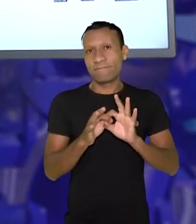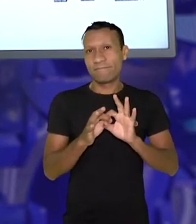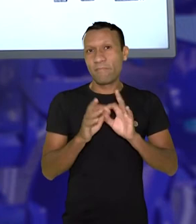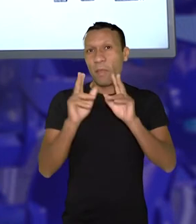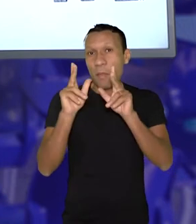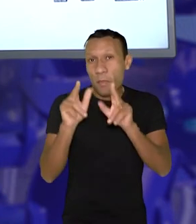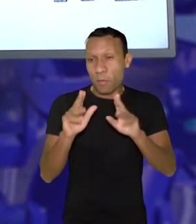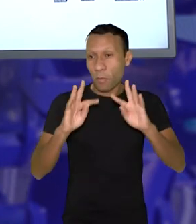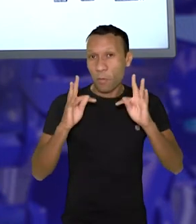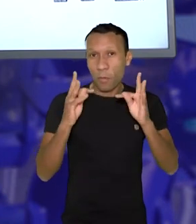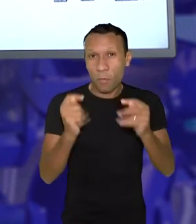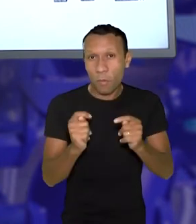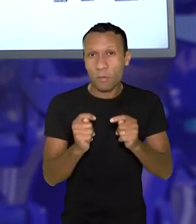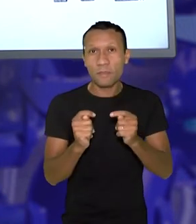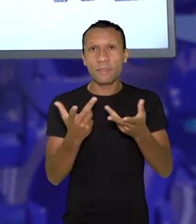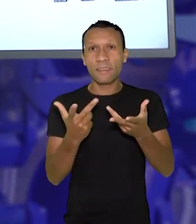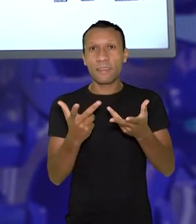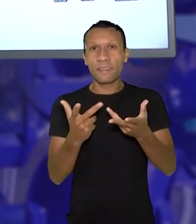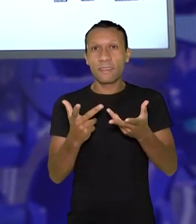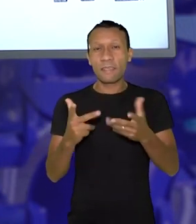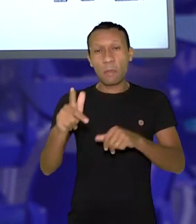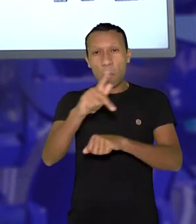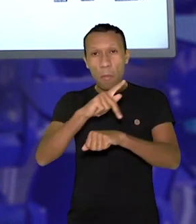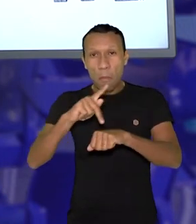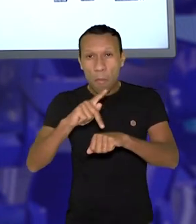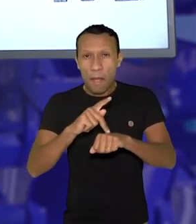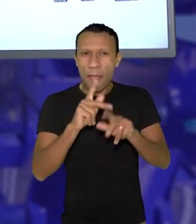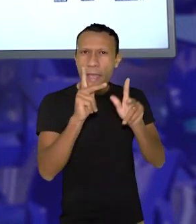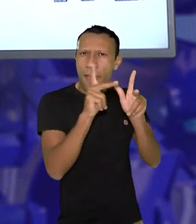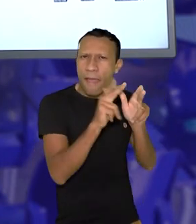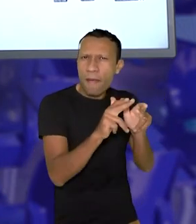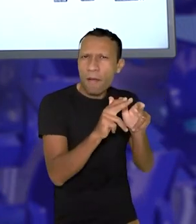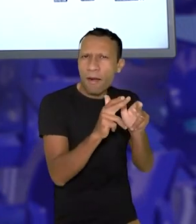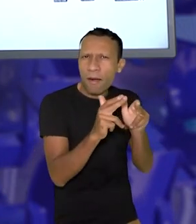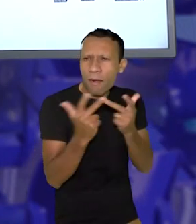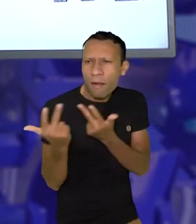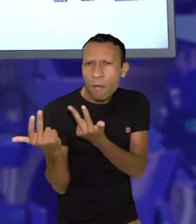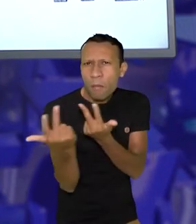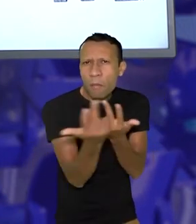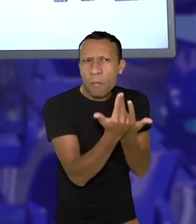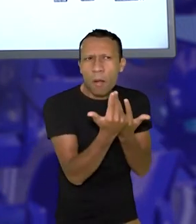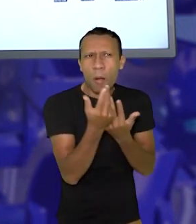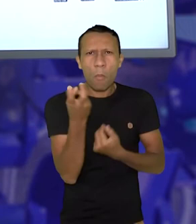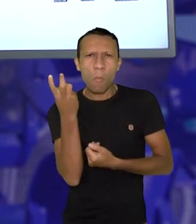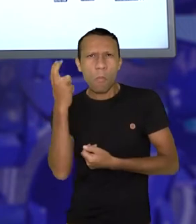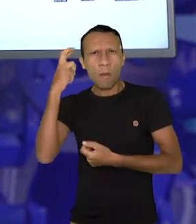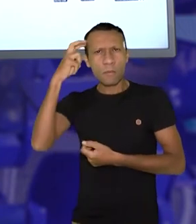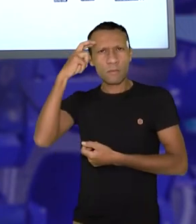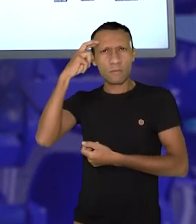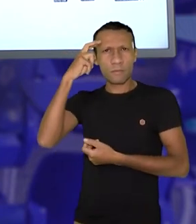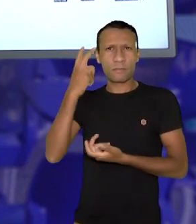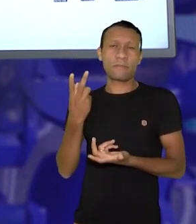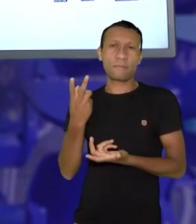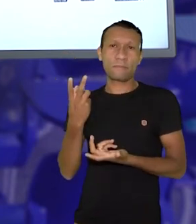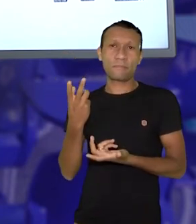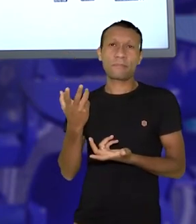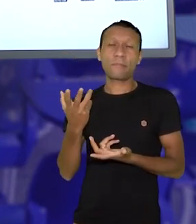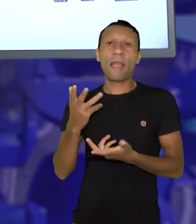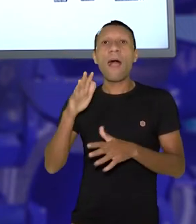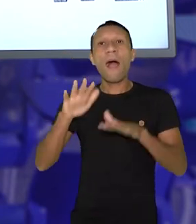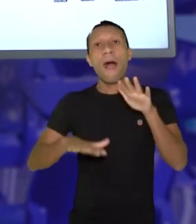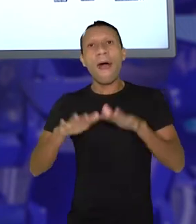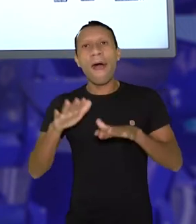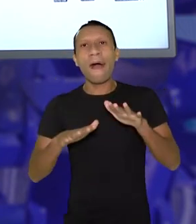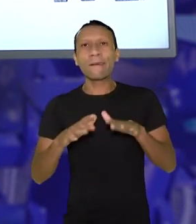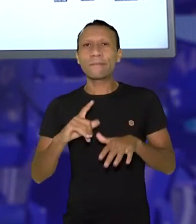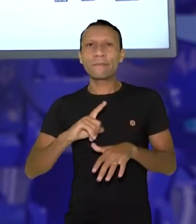todo mundo no planeta tivesse que ter exatamente uma cultura igual, né? Muitas vezes, faltando respeito